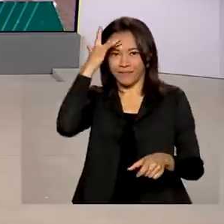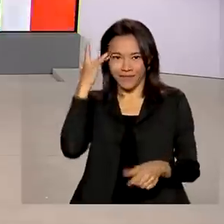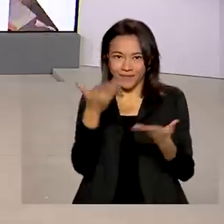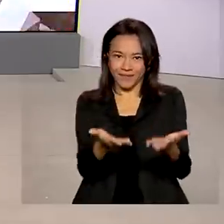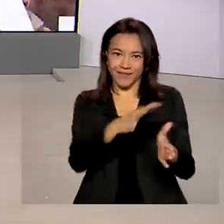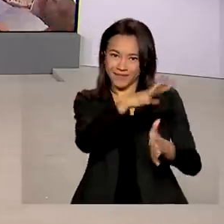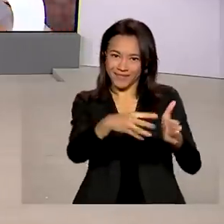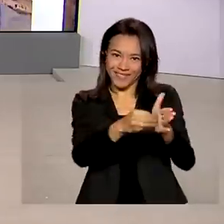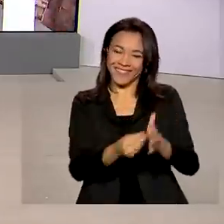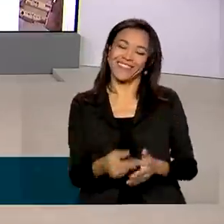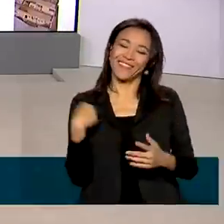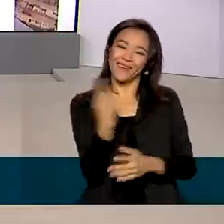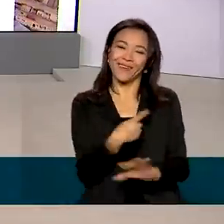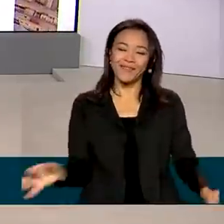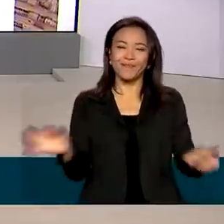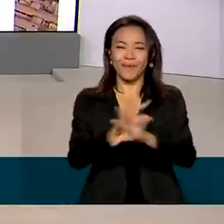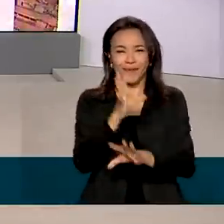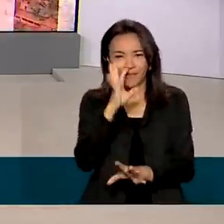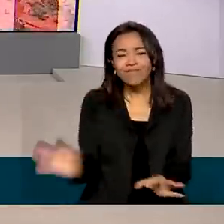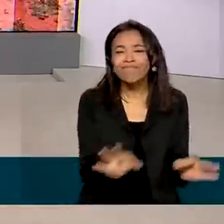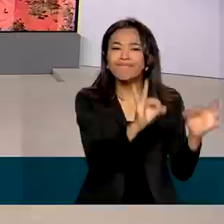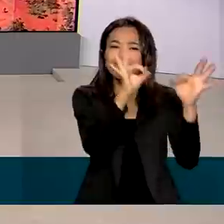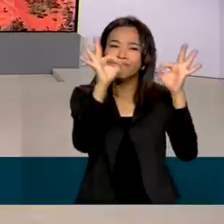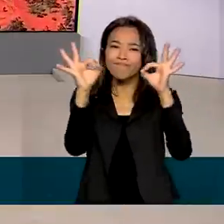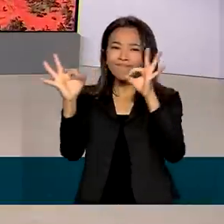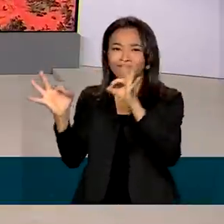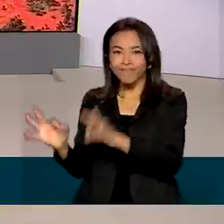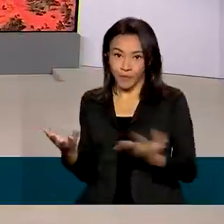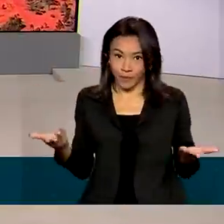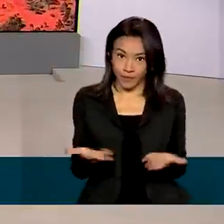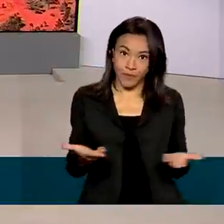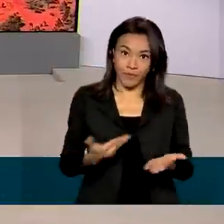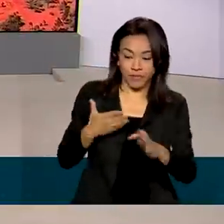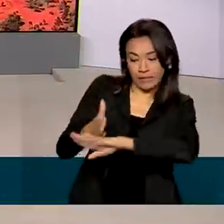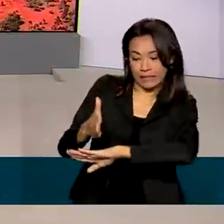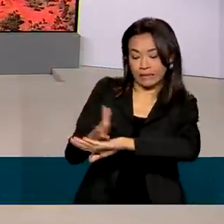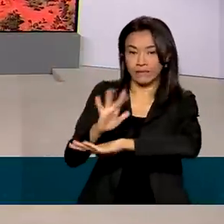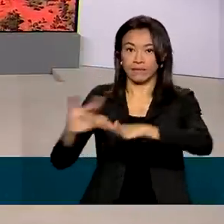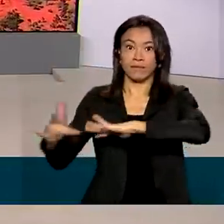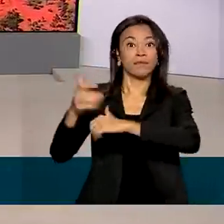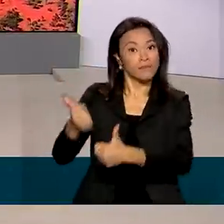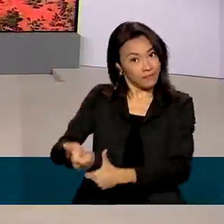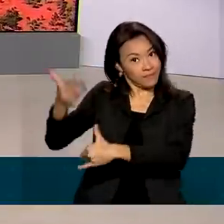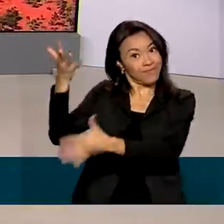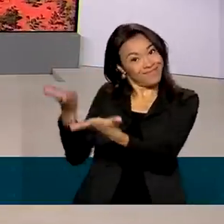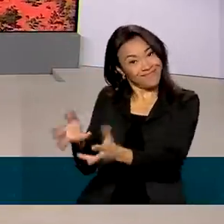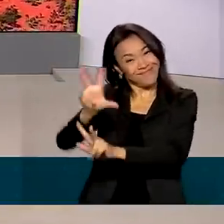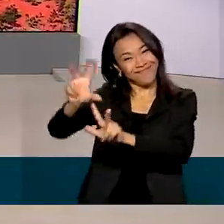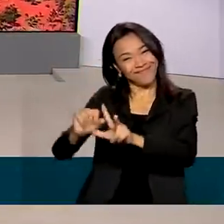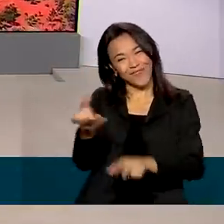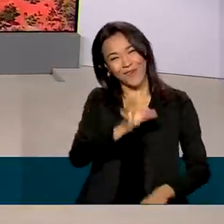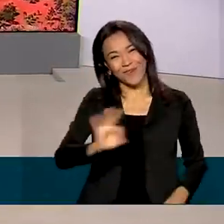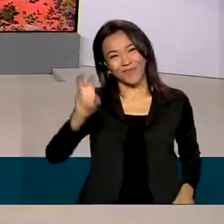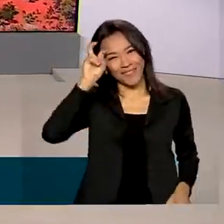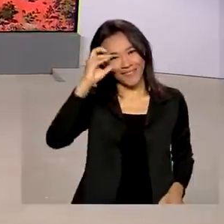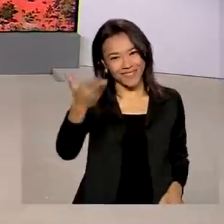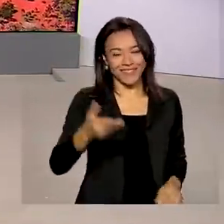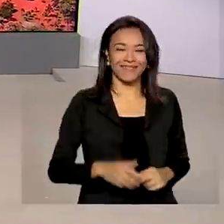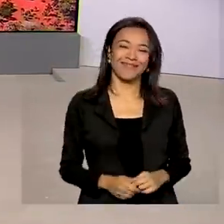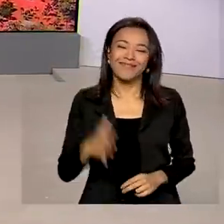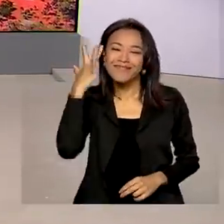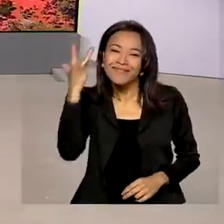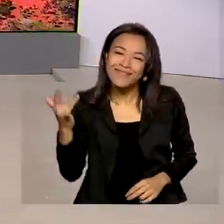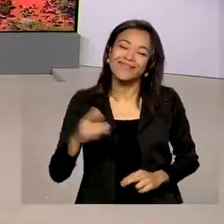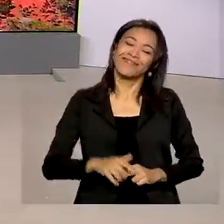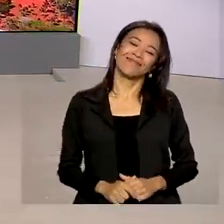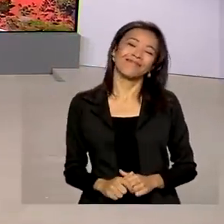E a gente fica por aqui. Para rever as reportagens de hoje, acesse as redes sociais da TV Brasil. Uma ótima quinta-feira para você e até